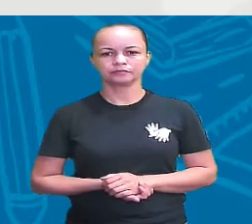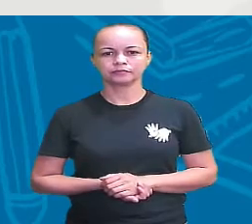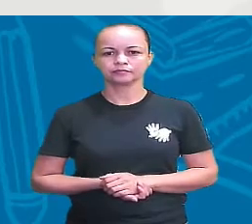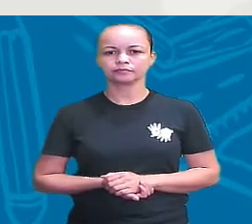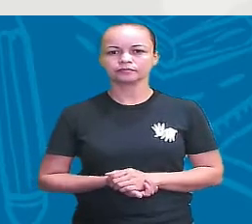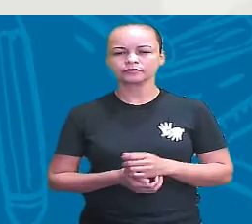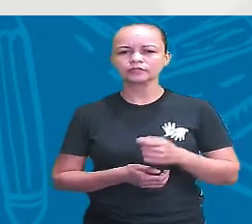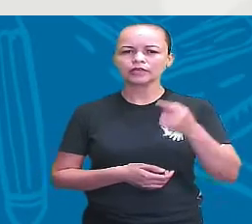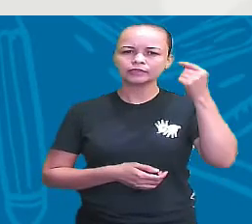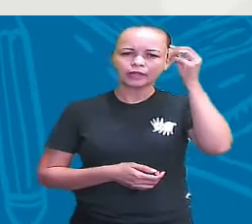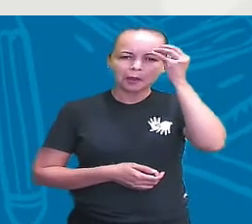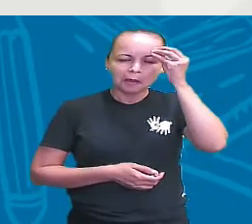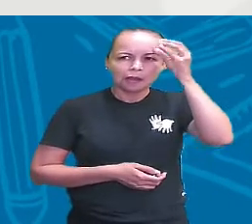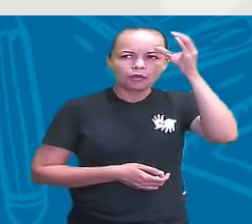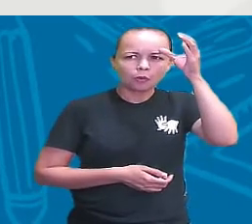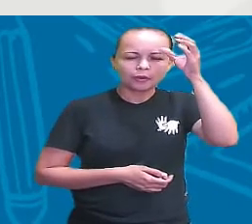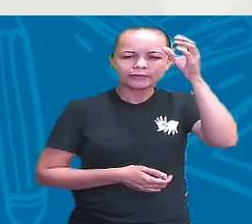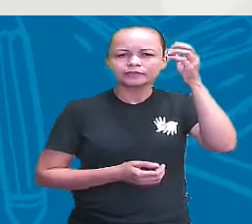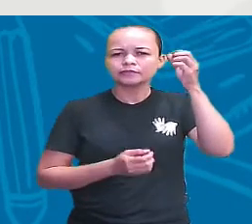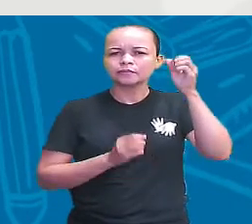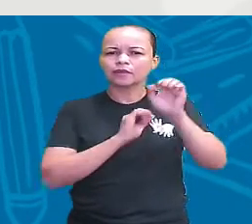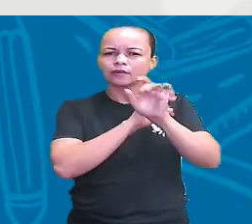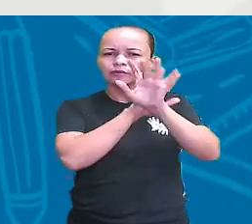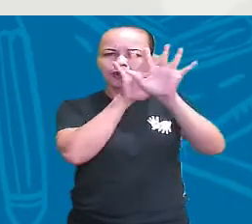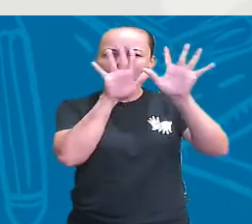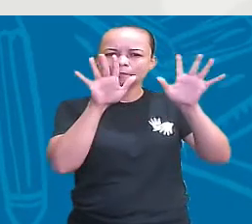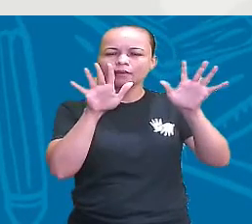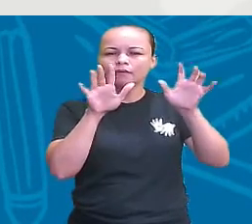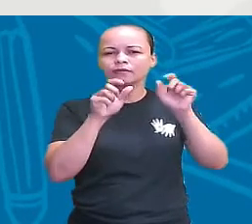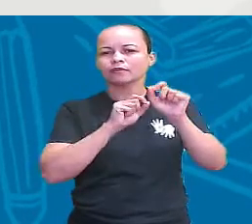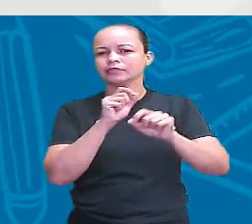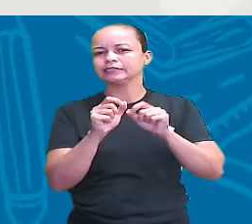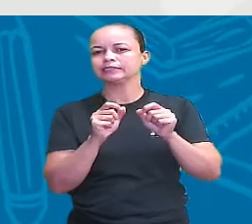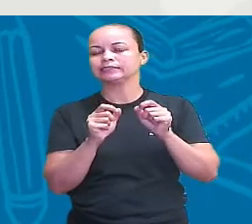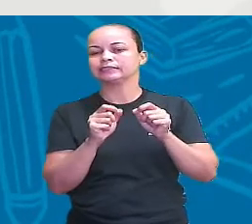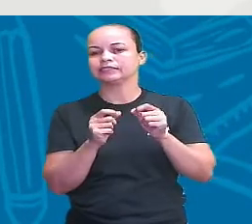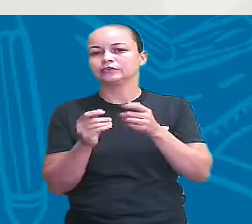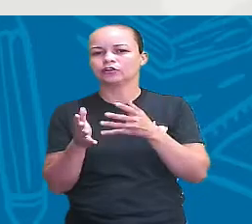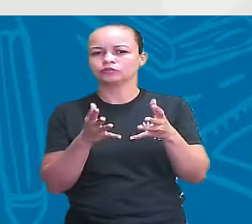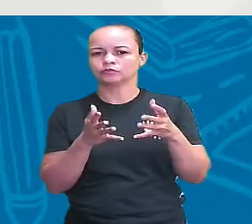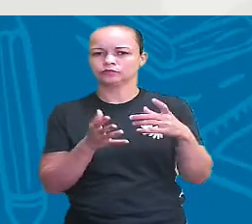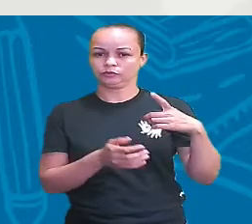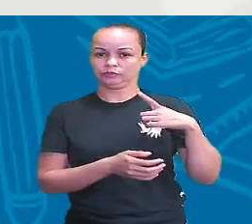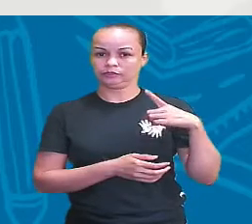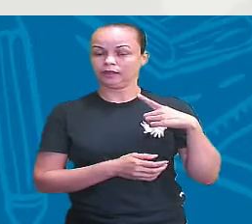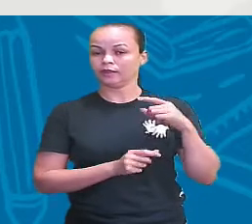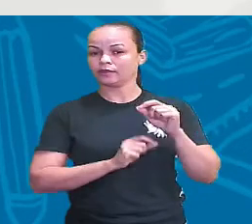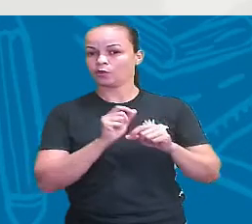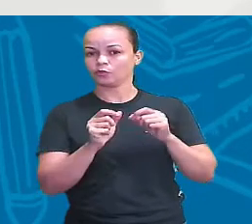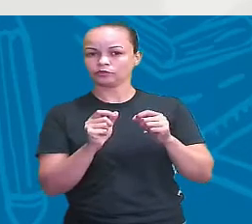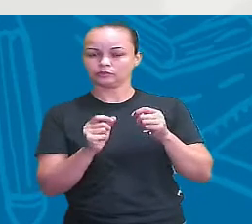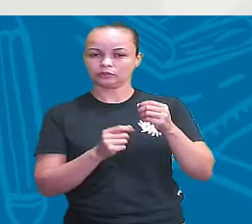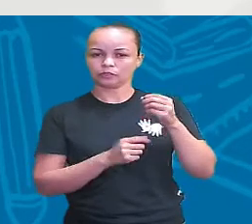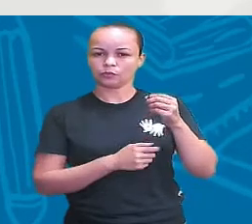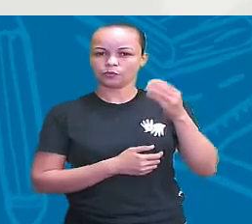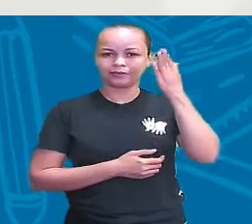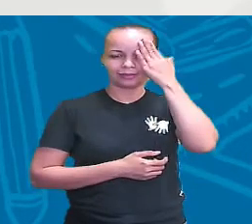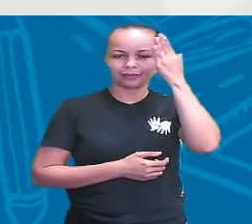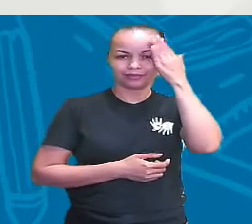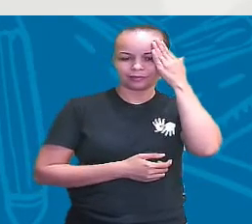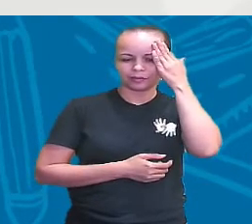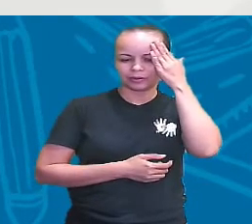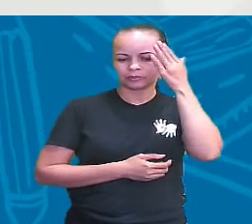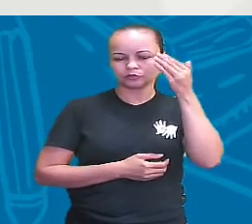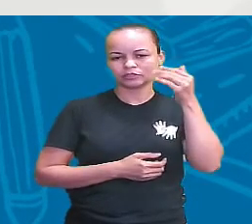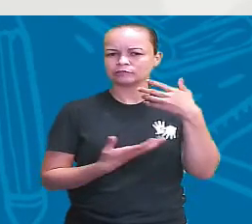aberta, ter essa mente com esse plus que promove a gente ter um brain net desse saber, da gente fazer